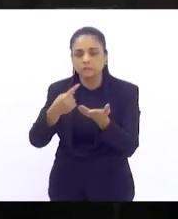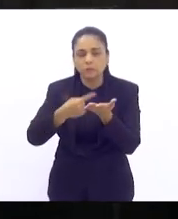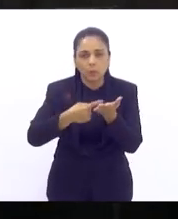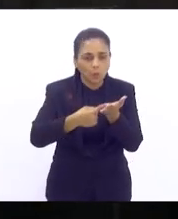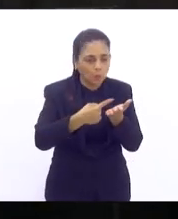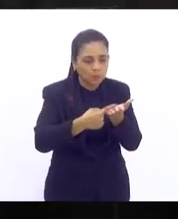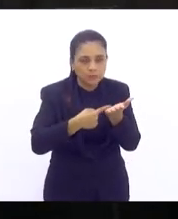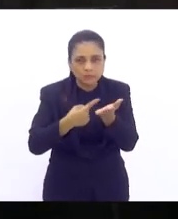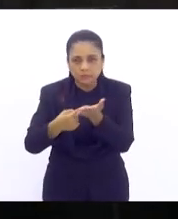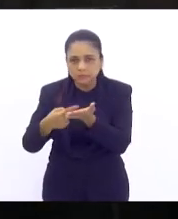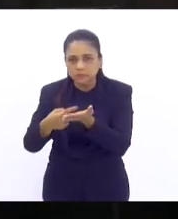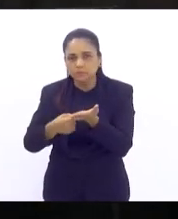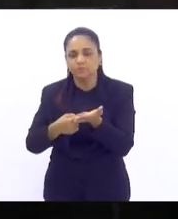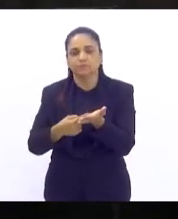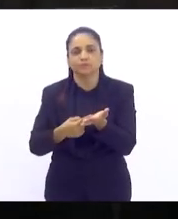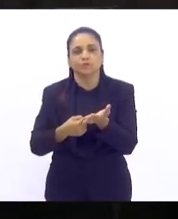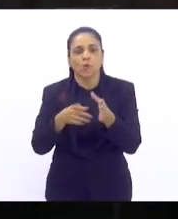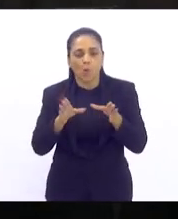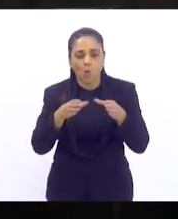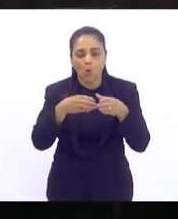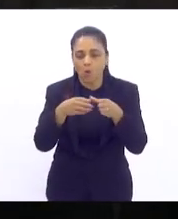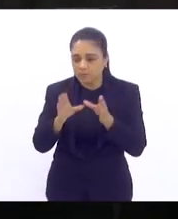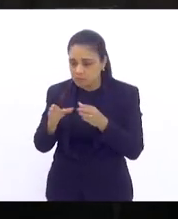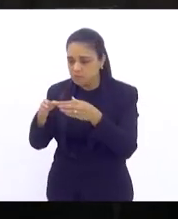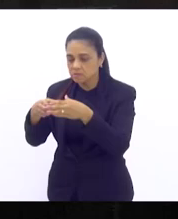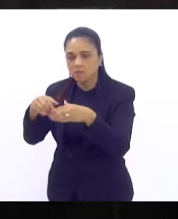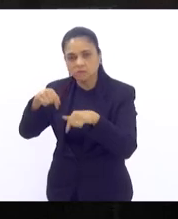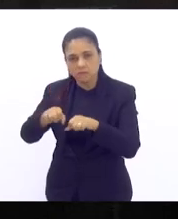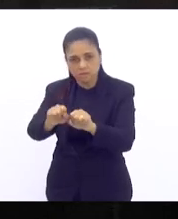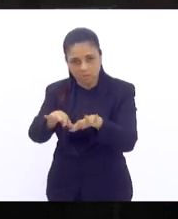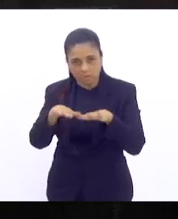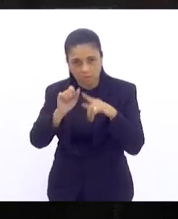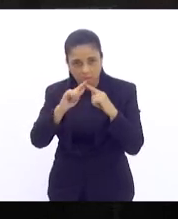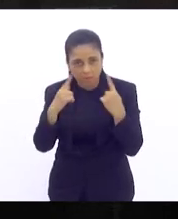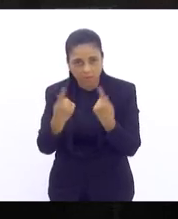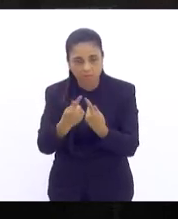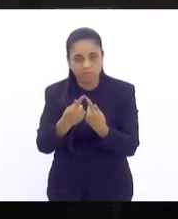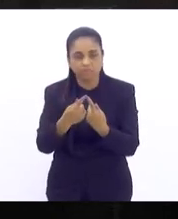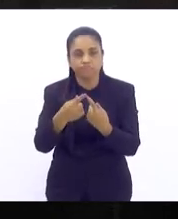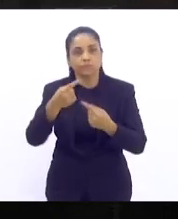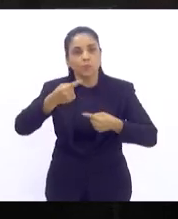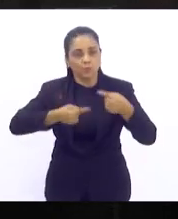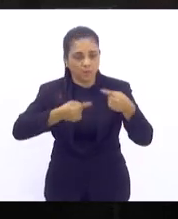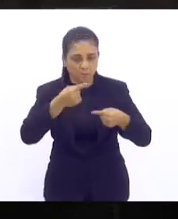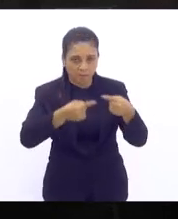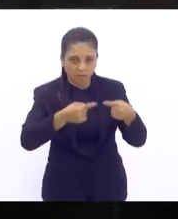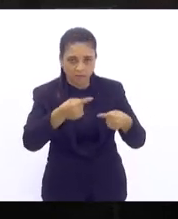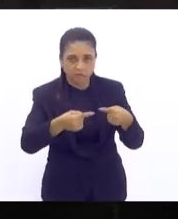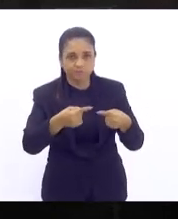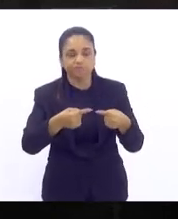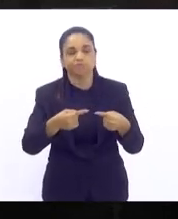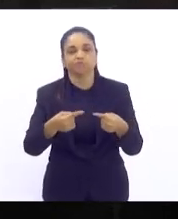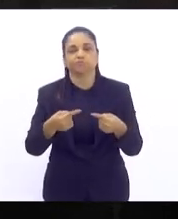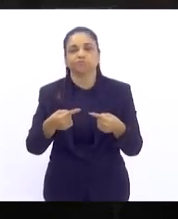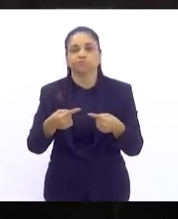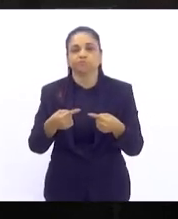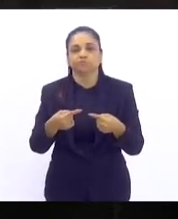as diversas comissões dessa casa este debate quero